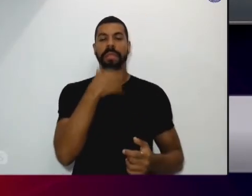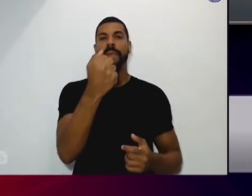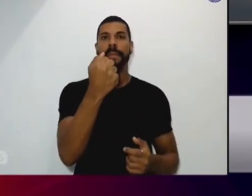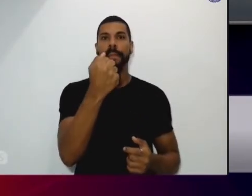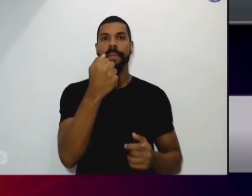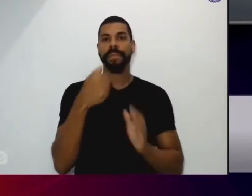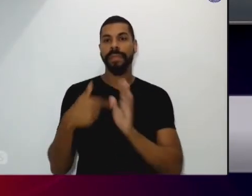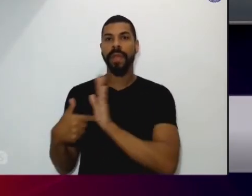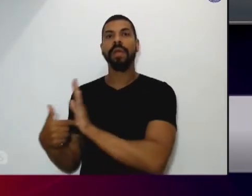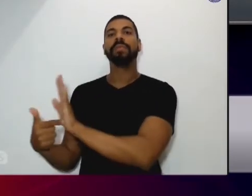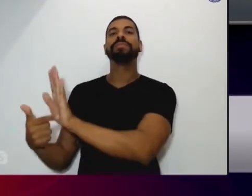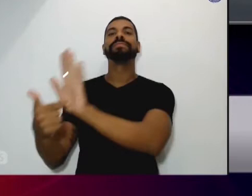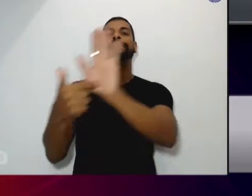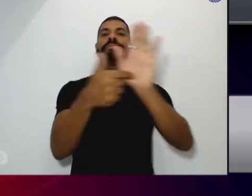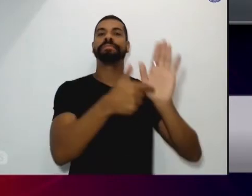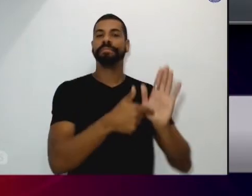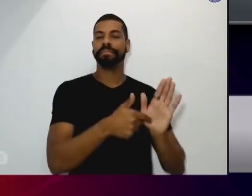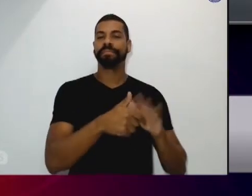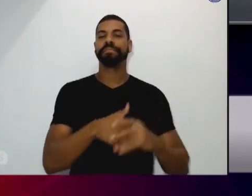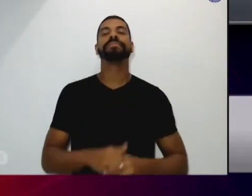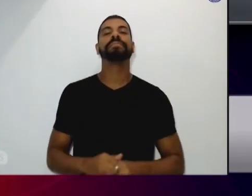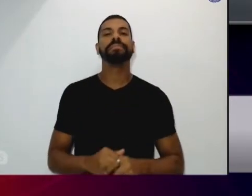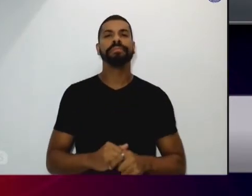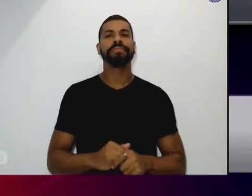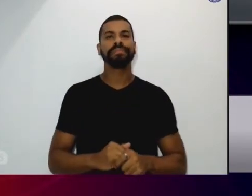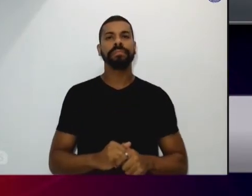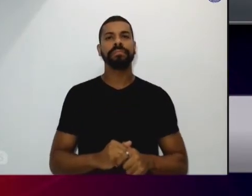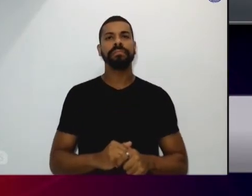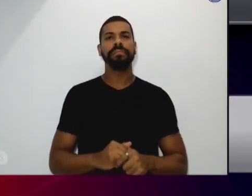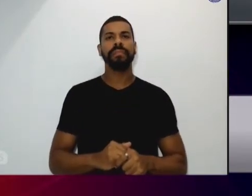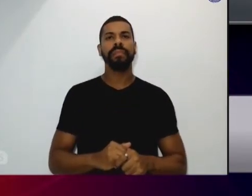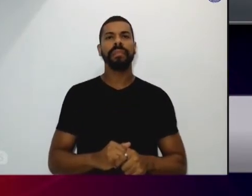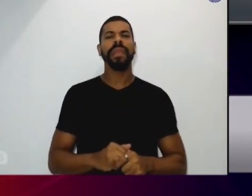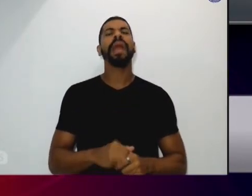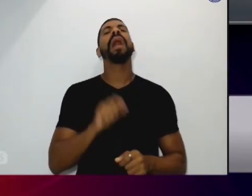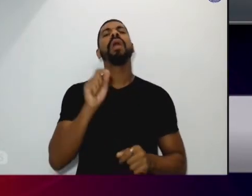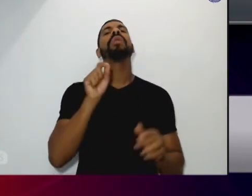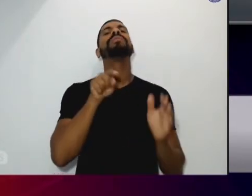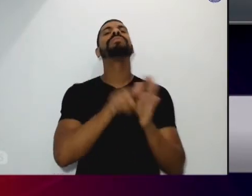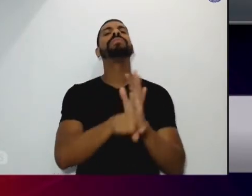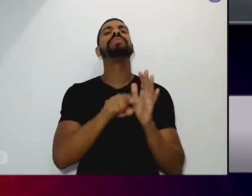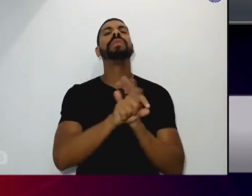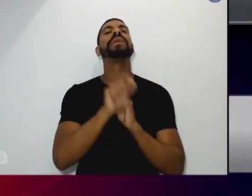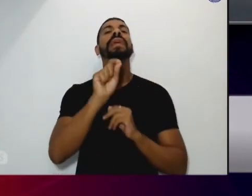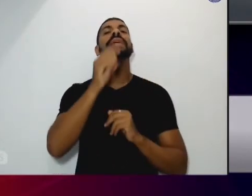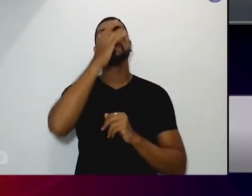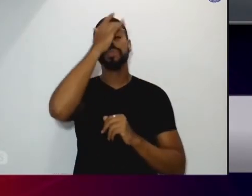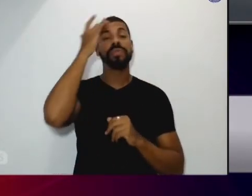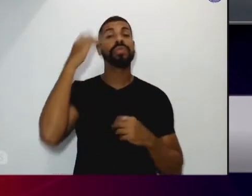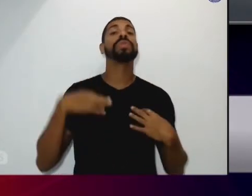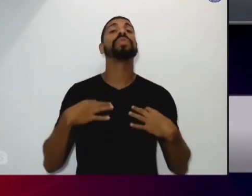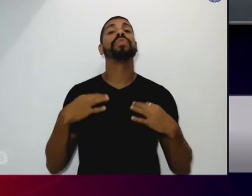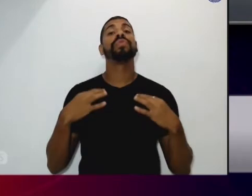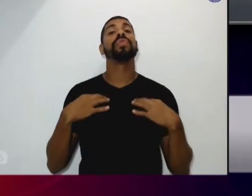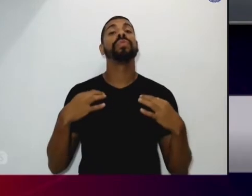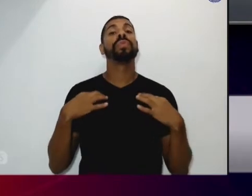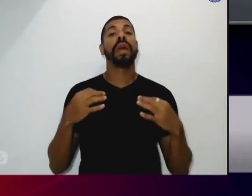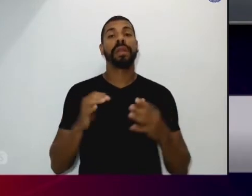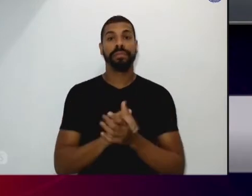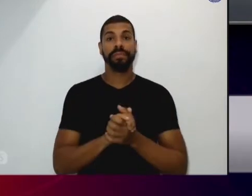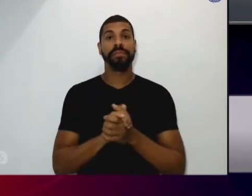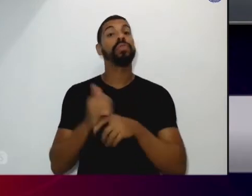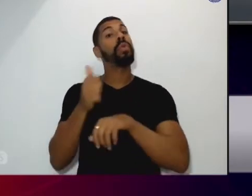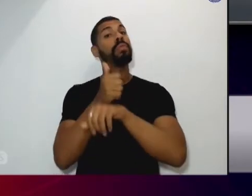de rede de proteção à saúde quem são os voluntários da rede são profissionais de